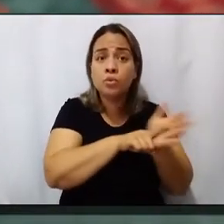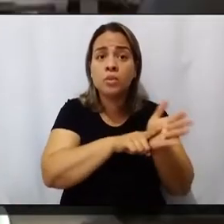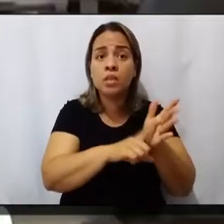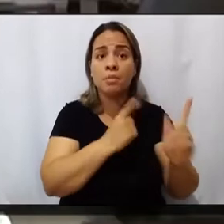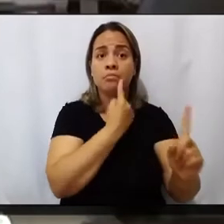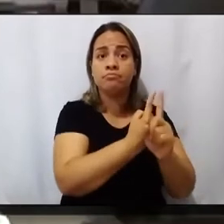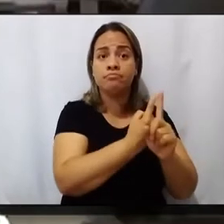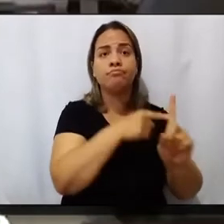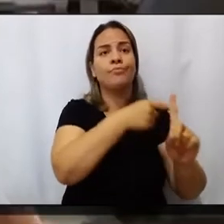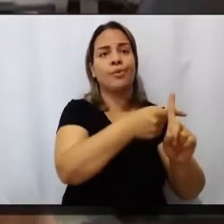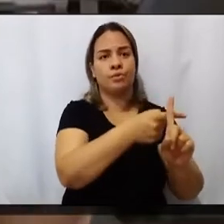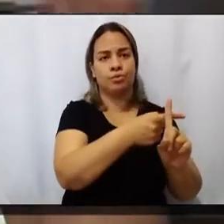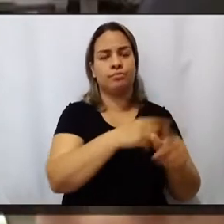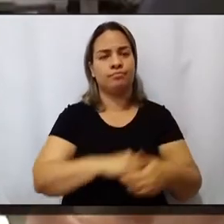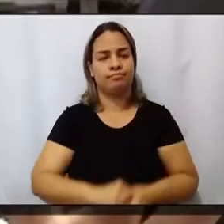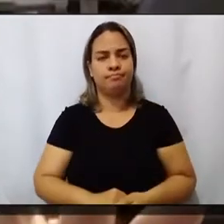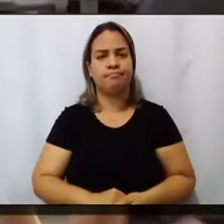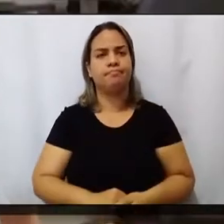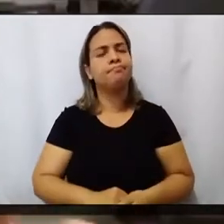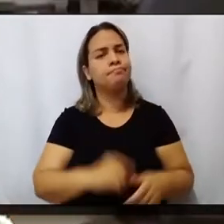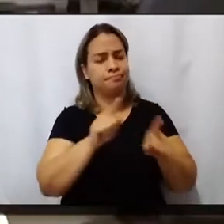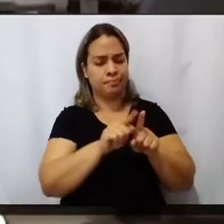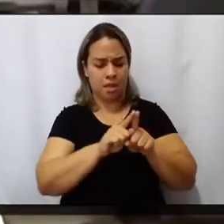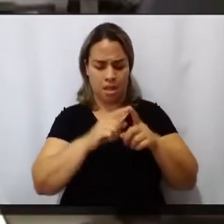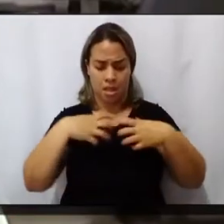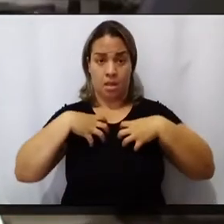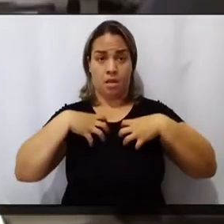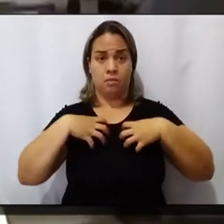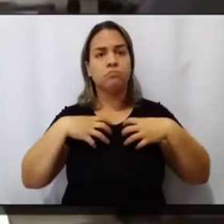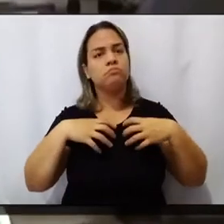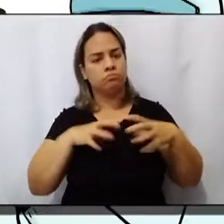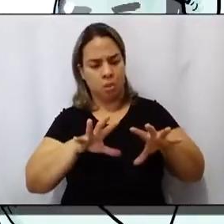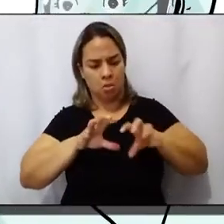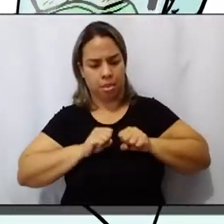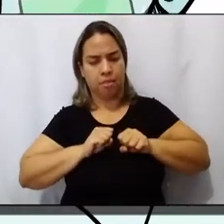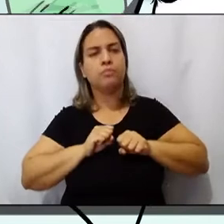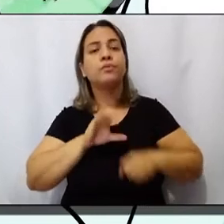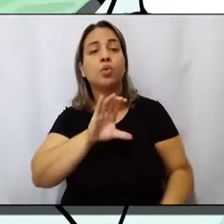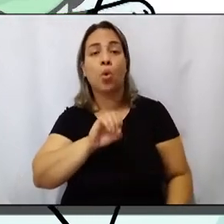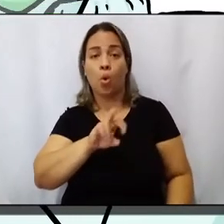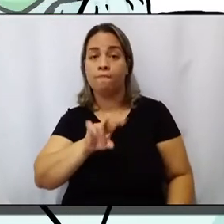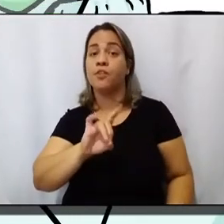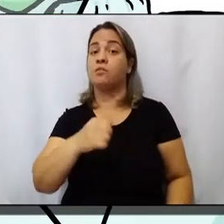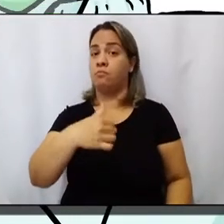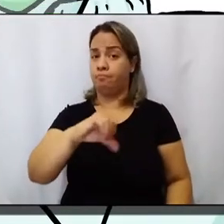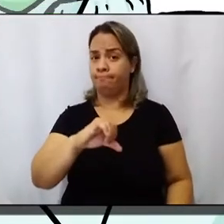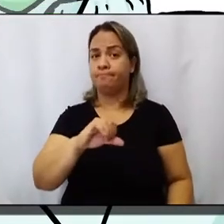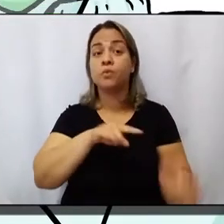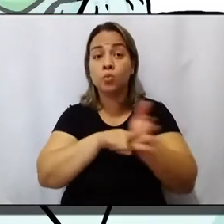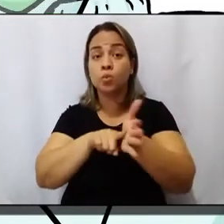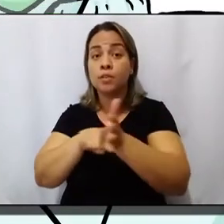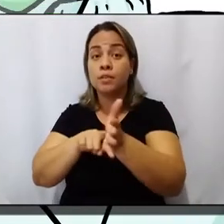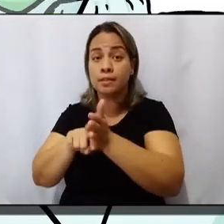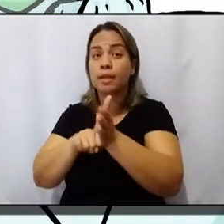doença? Mesmo após a resolução do quadro clínico da infecção pela Covid, o exame do